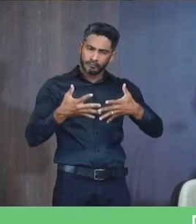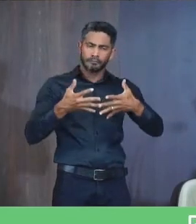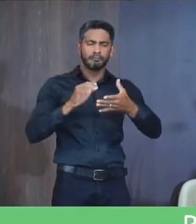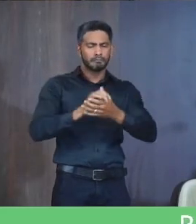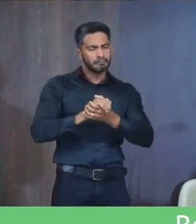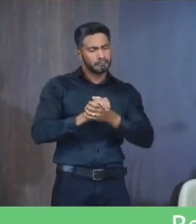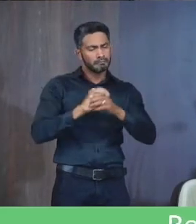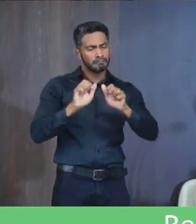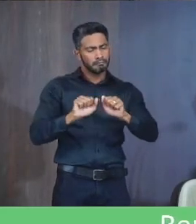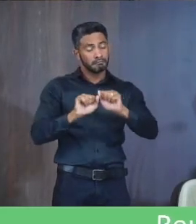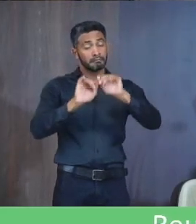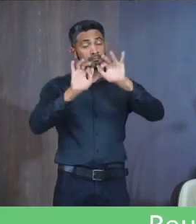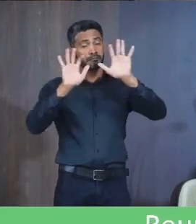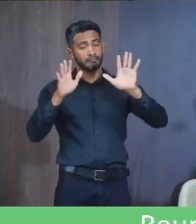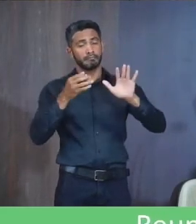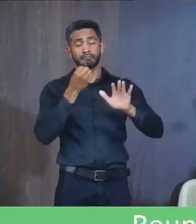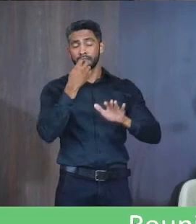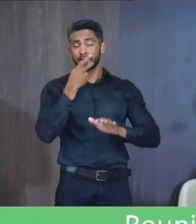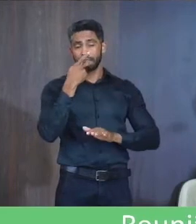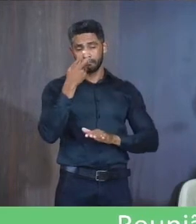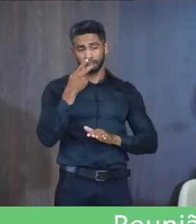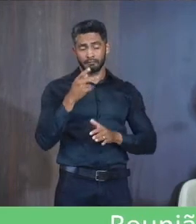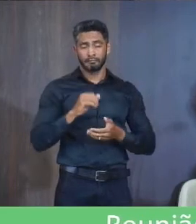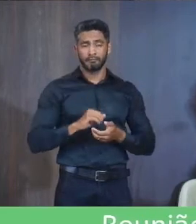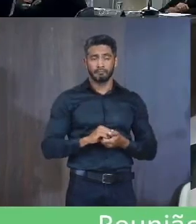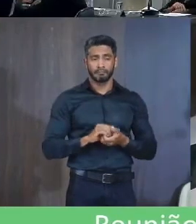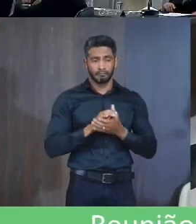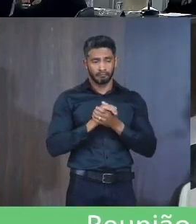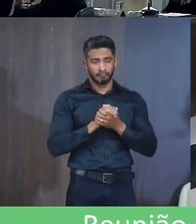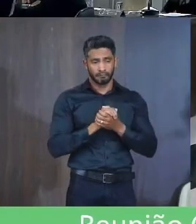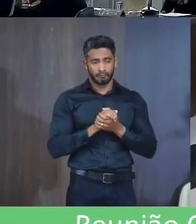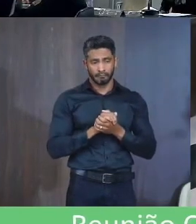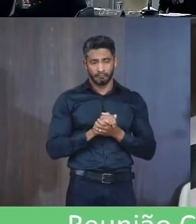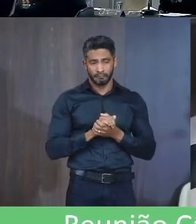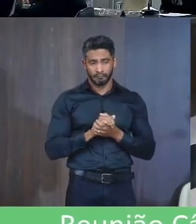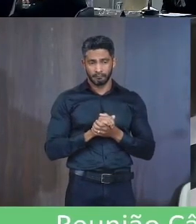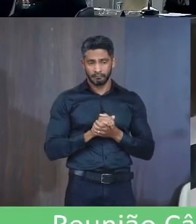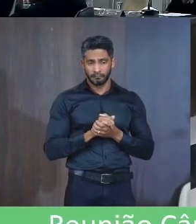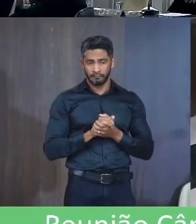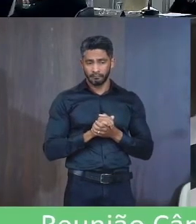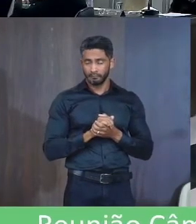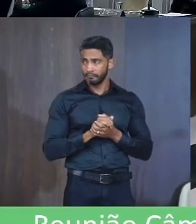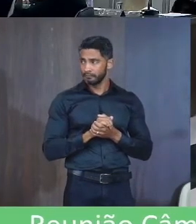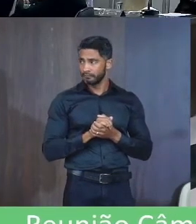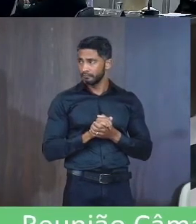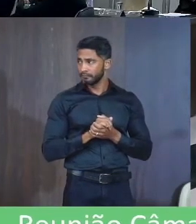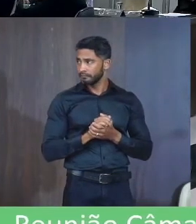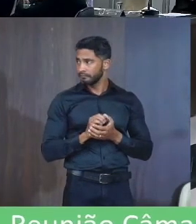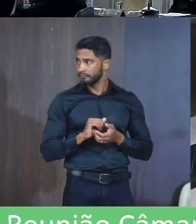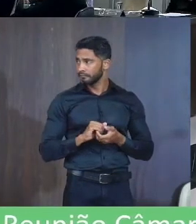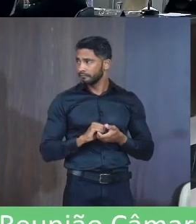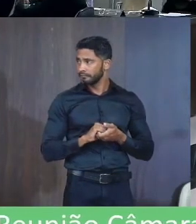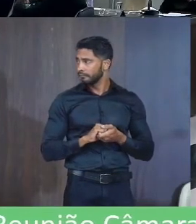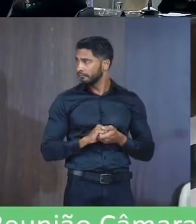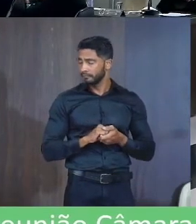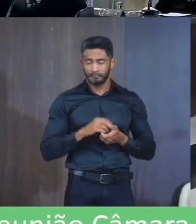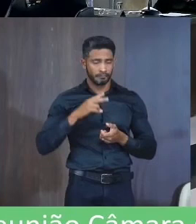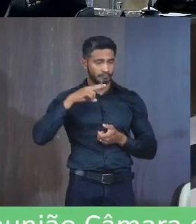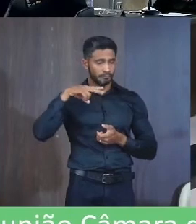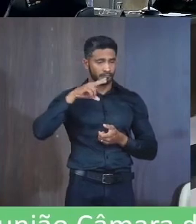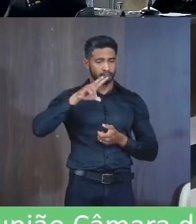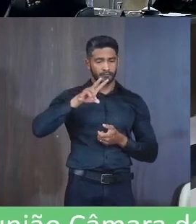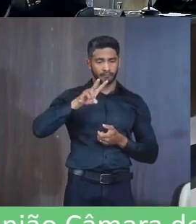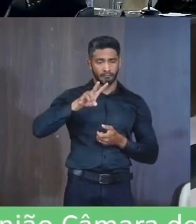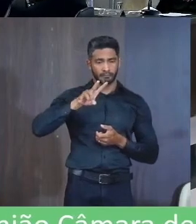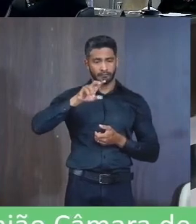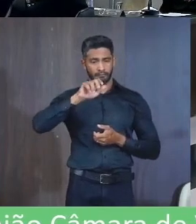muito importante E foi muito bem colocado Por vossa excelência Parabéns Obrigado Presidente Por ordem Presidente Vereador Valdeir Tens